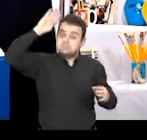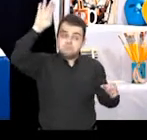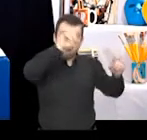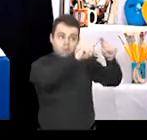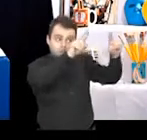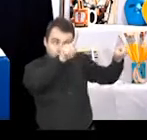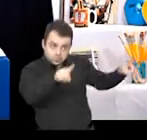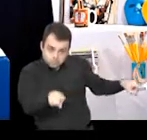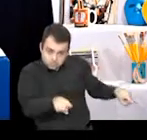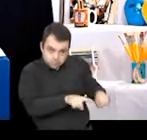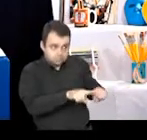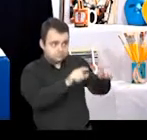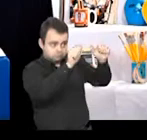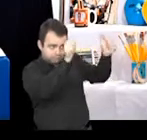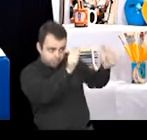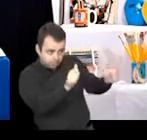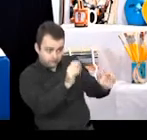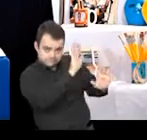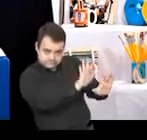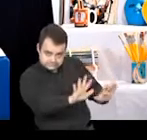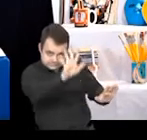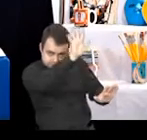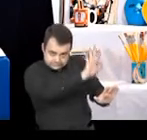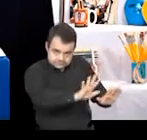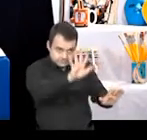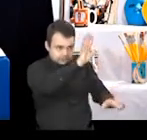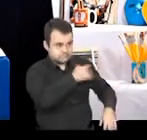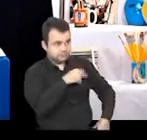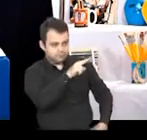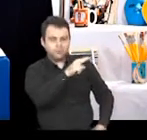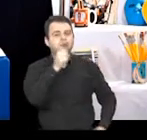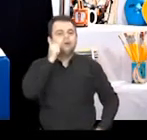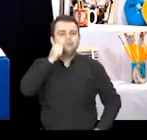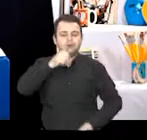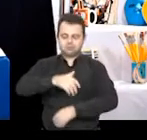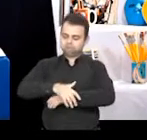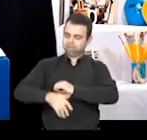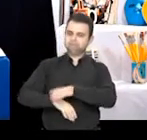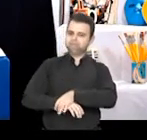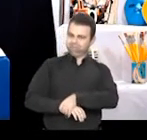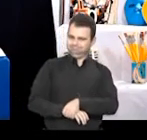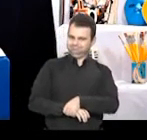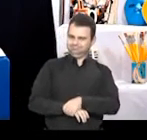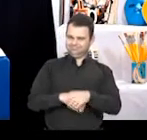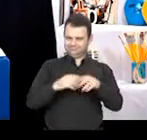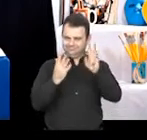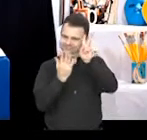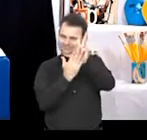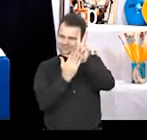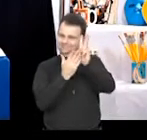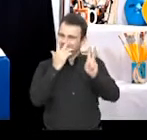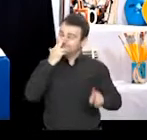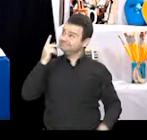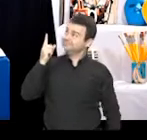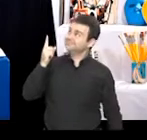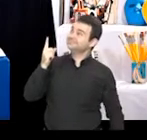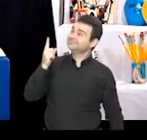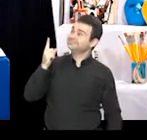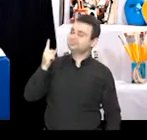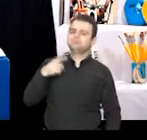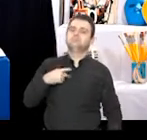principal da forma ou elementos estruturais. Quando eu olho aqui para a Monalisa indígena, eu reconheço